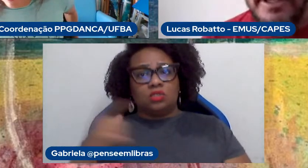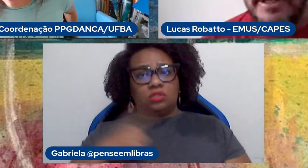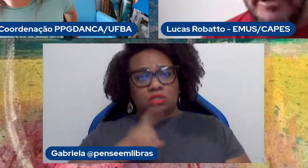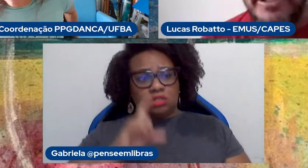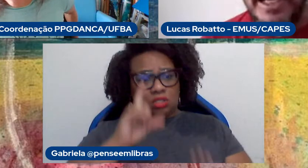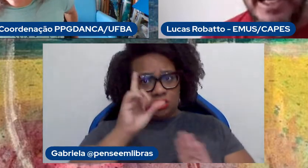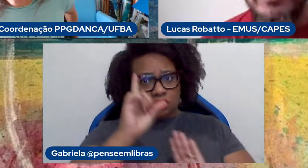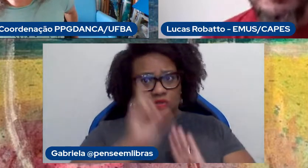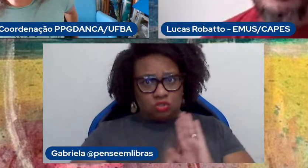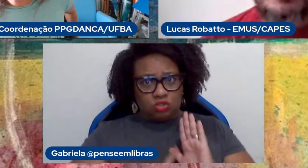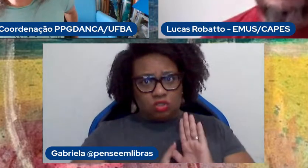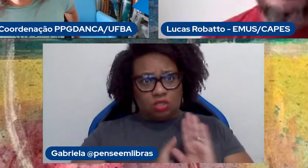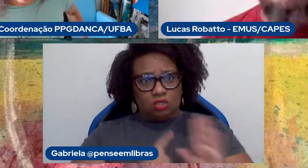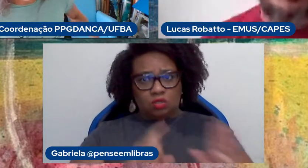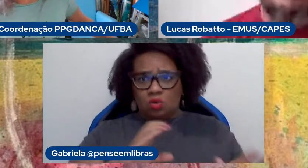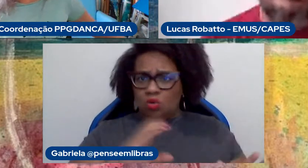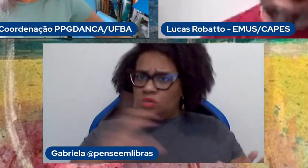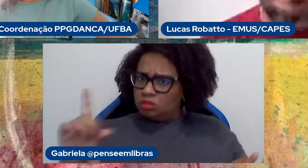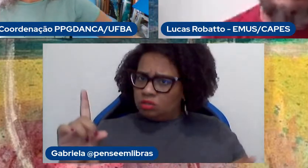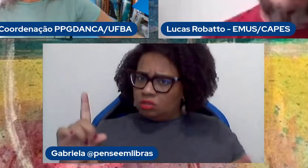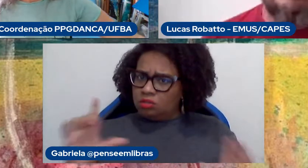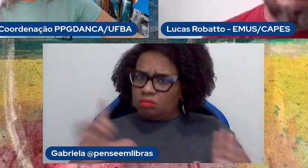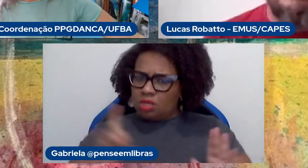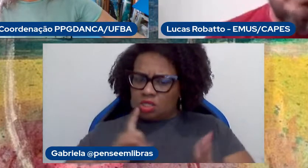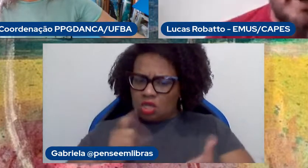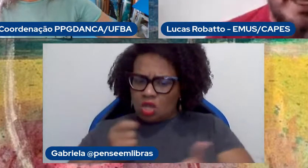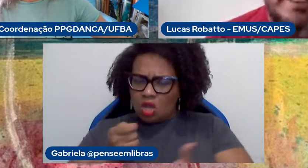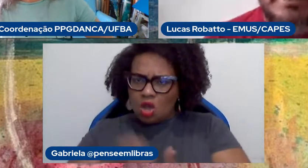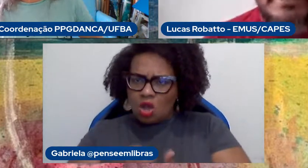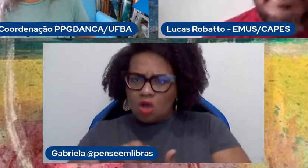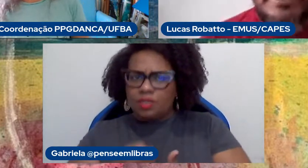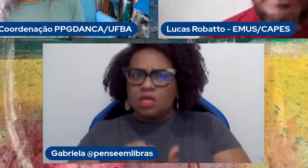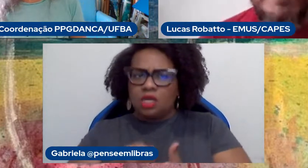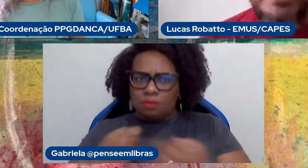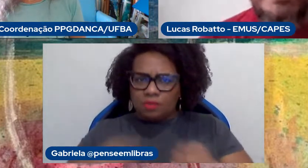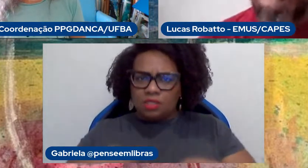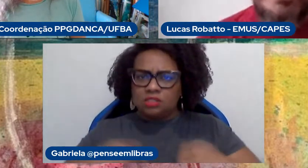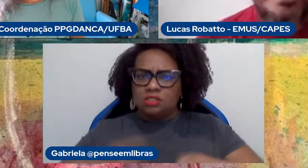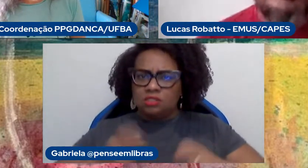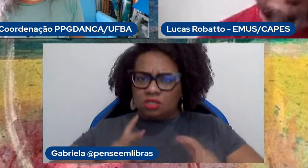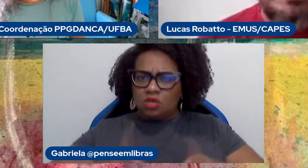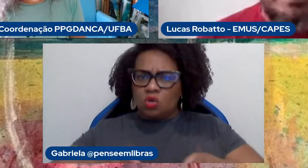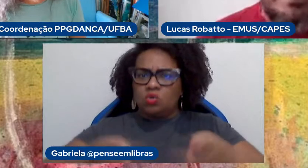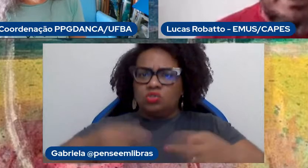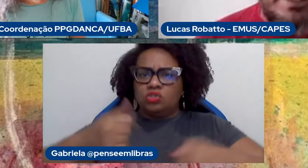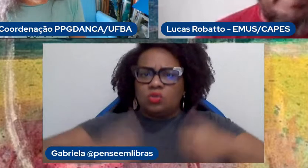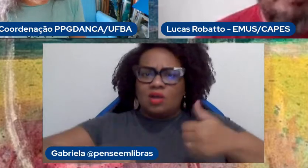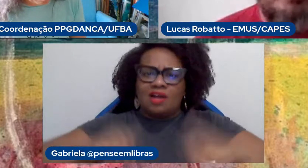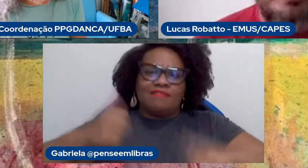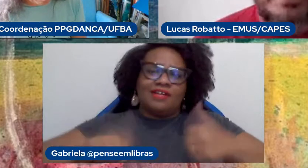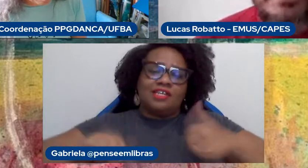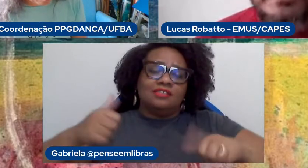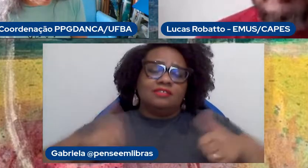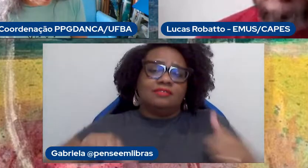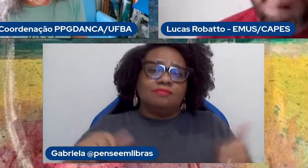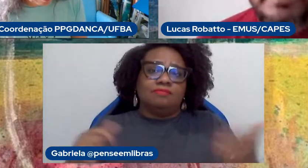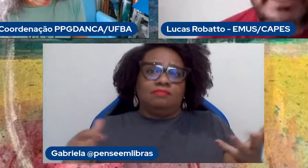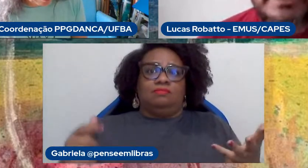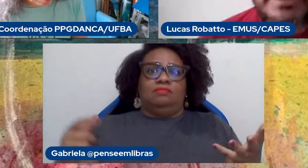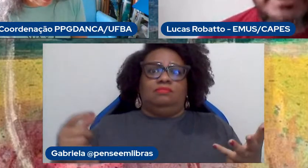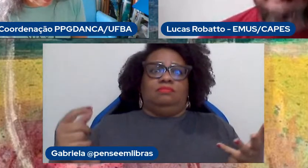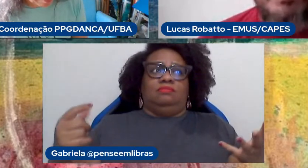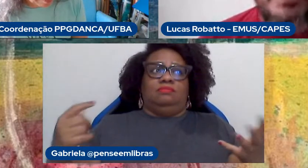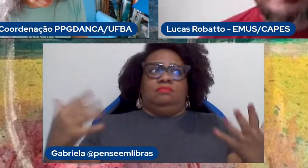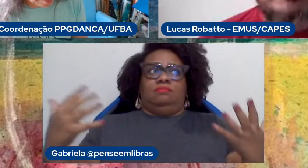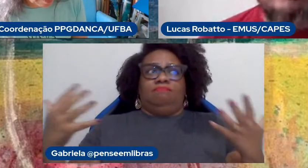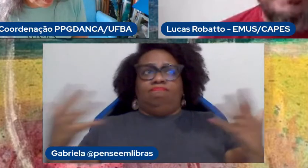coordenadores, mas nós temos as obrigações de que devemos continuar essa avaliação. Ou seja, apontou na direção de uma certa